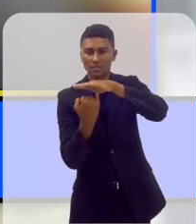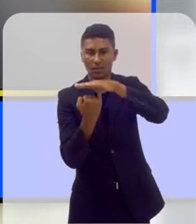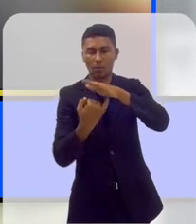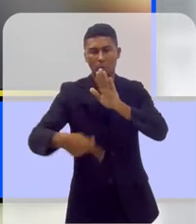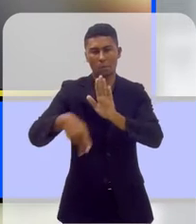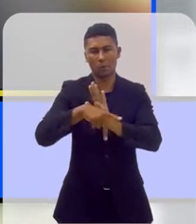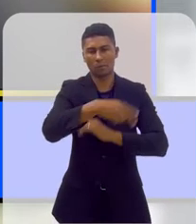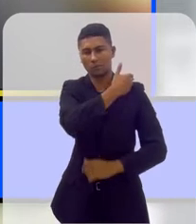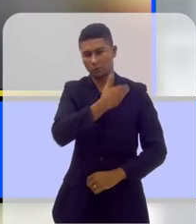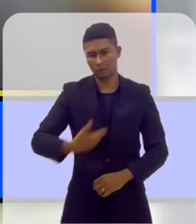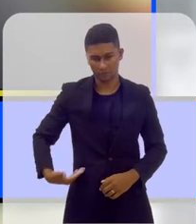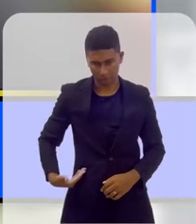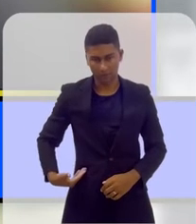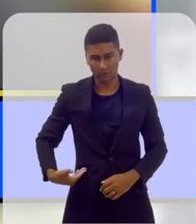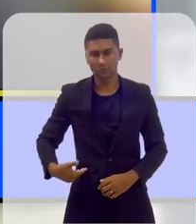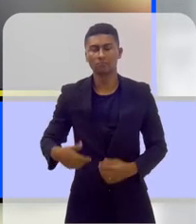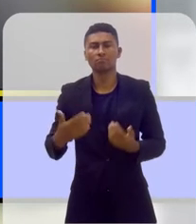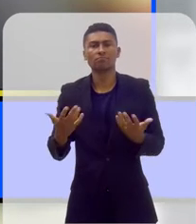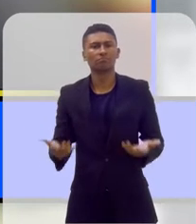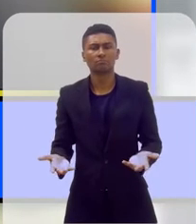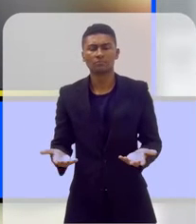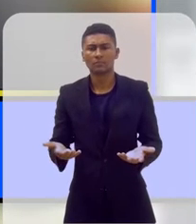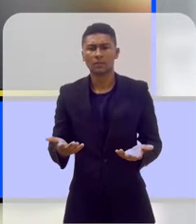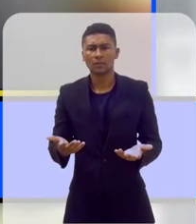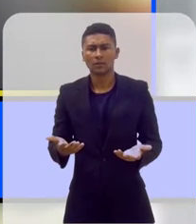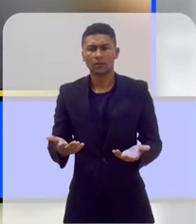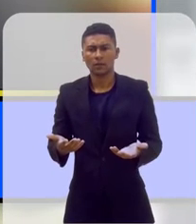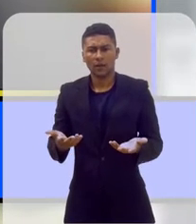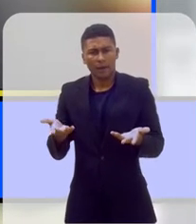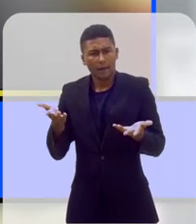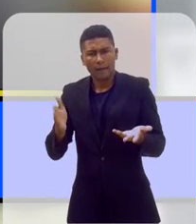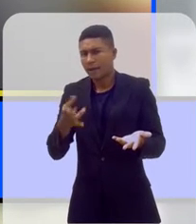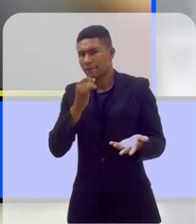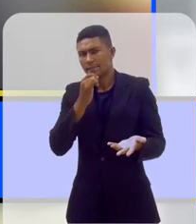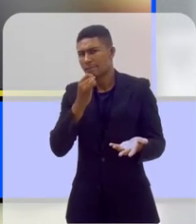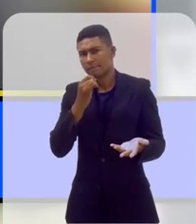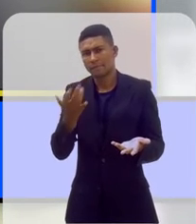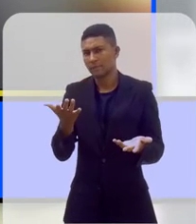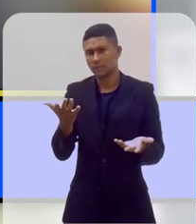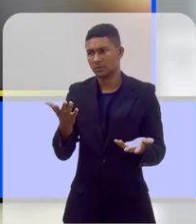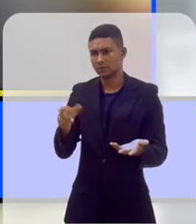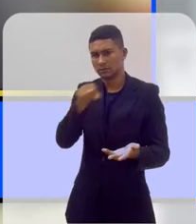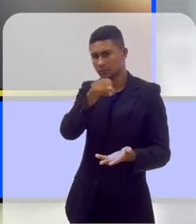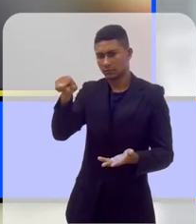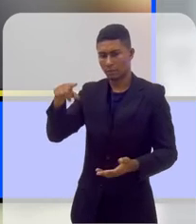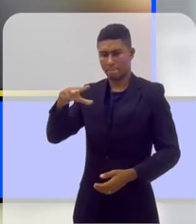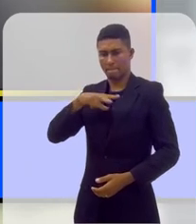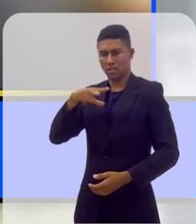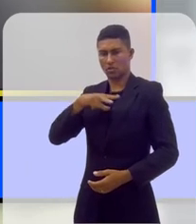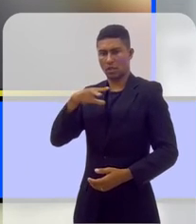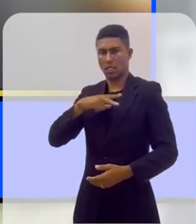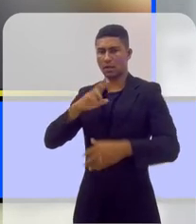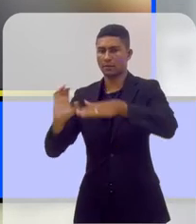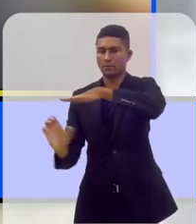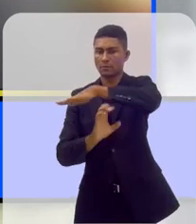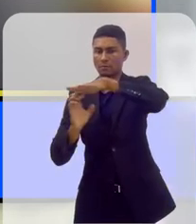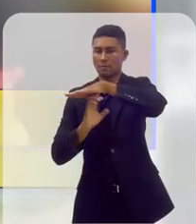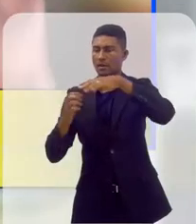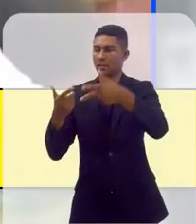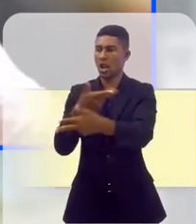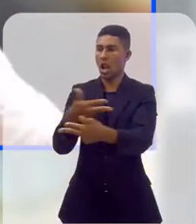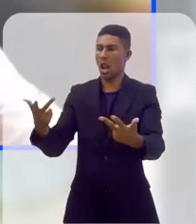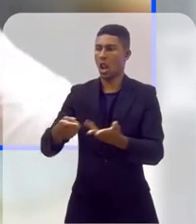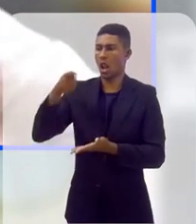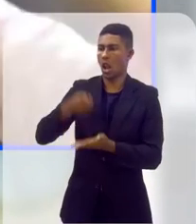defender o que é uma instituição pública, né? Uma instituição pública que não precisa ficar nem nas amarras das dinâmicas de mercado,